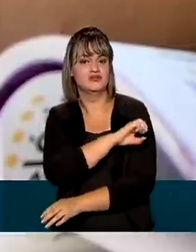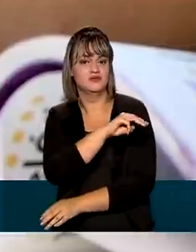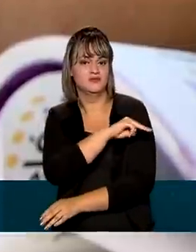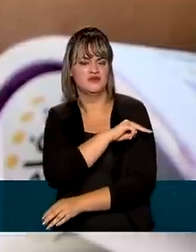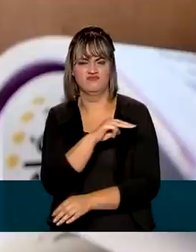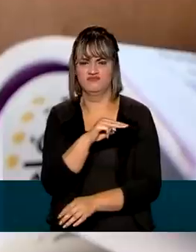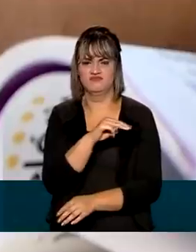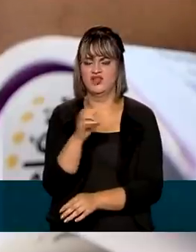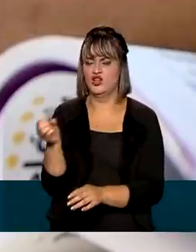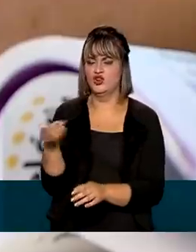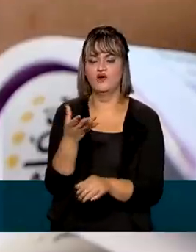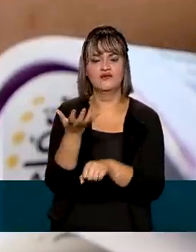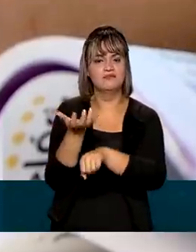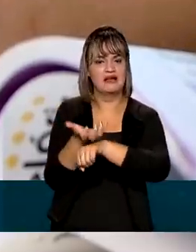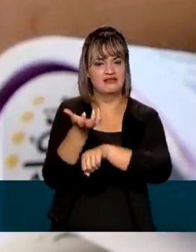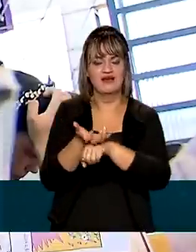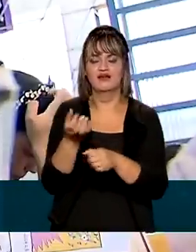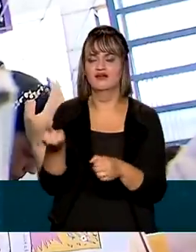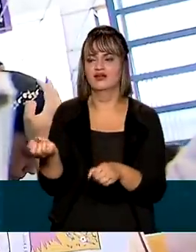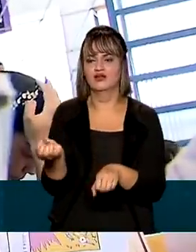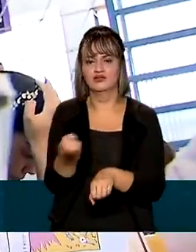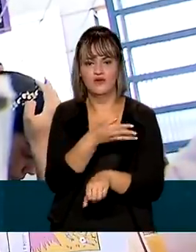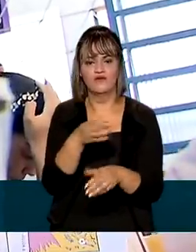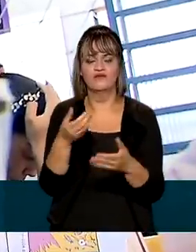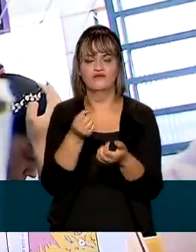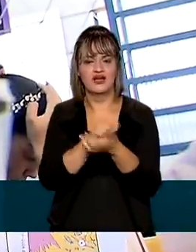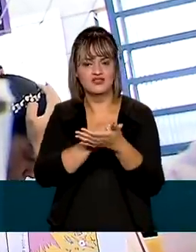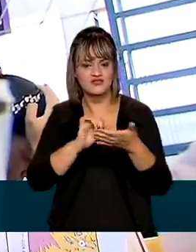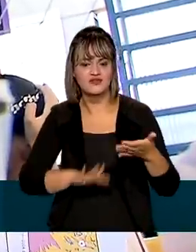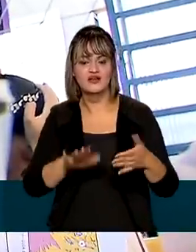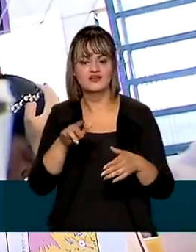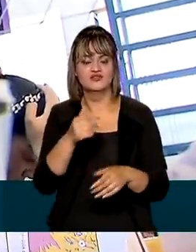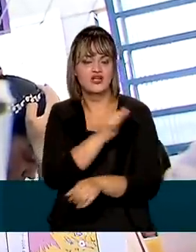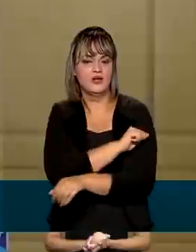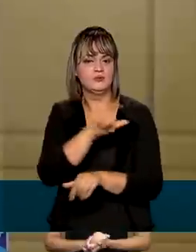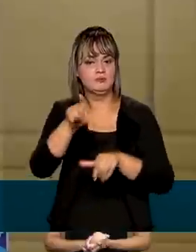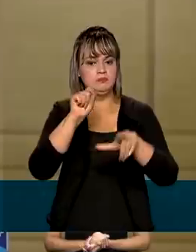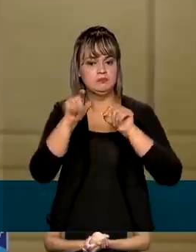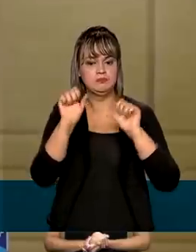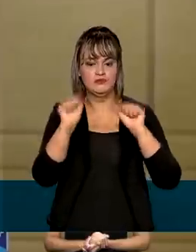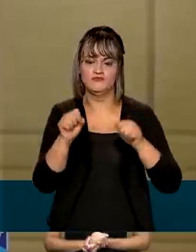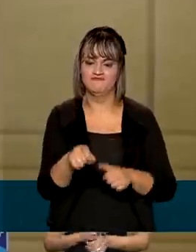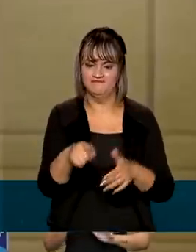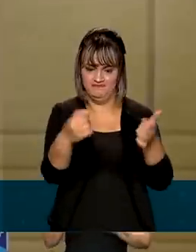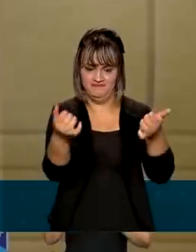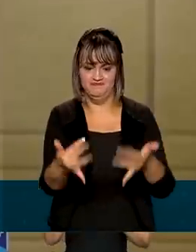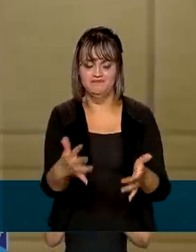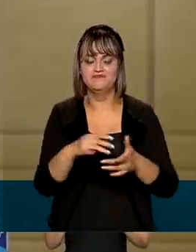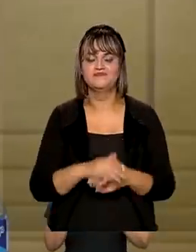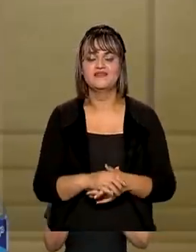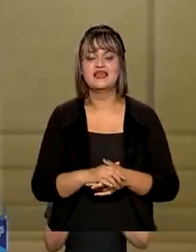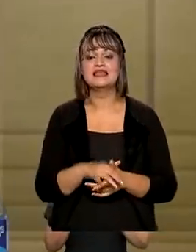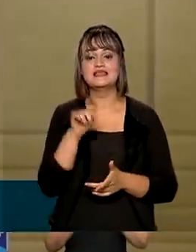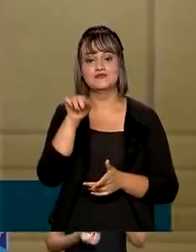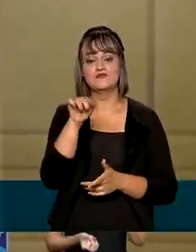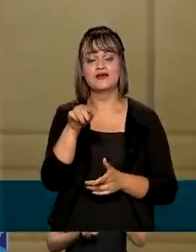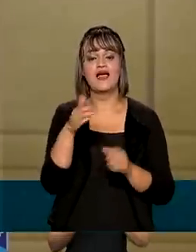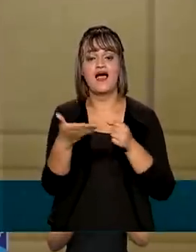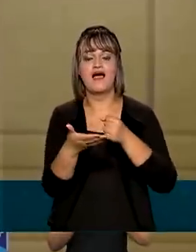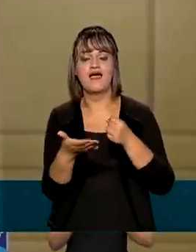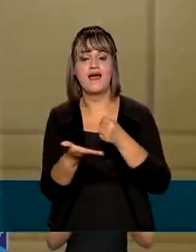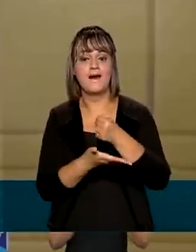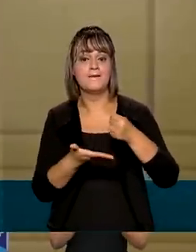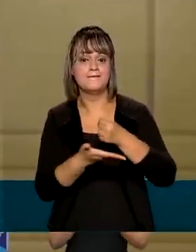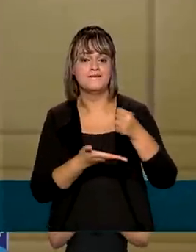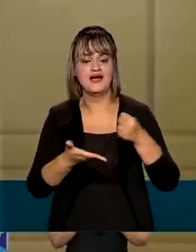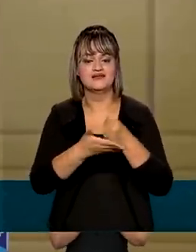que são novas disciplinas e atividades que os estudantes poderão escolher. Esse programa lança as bases para a